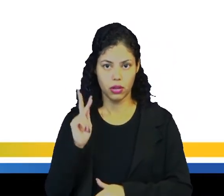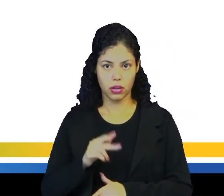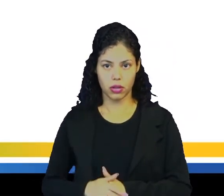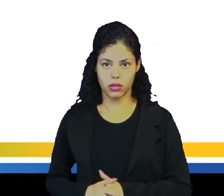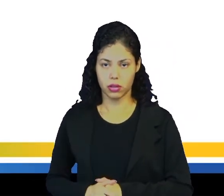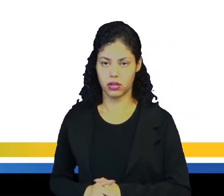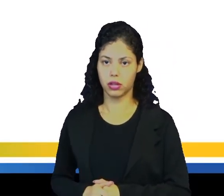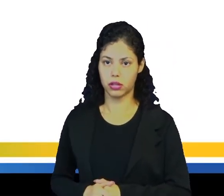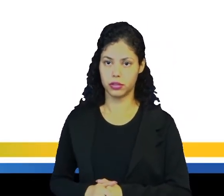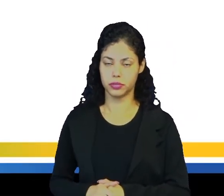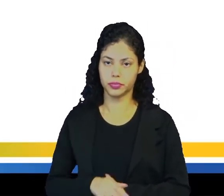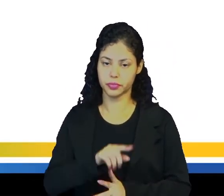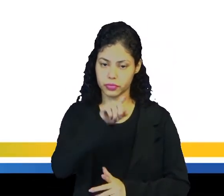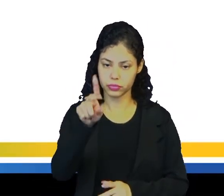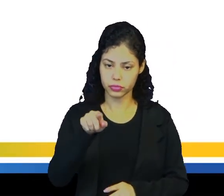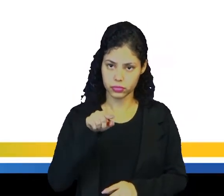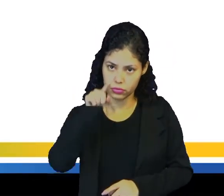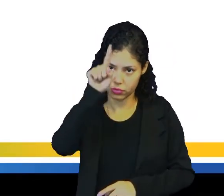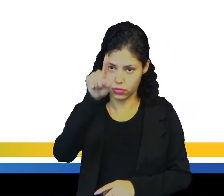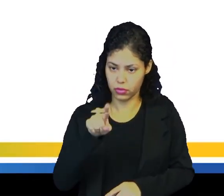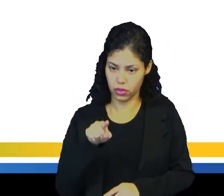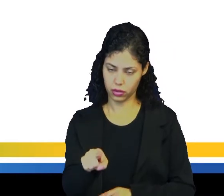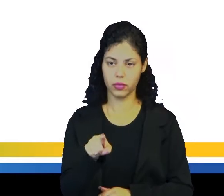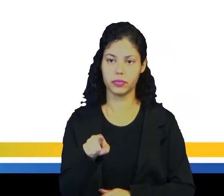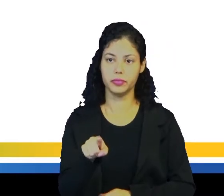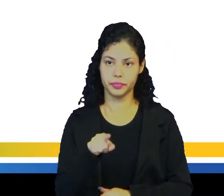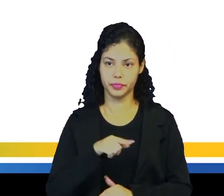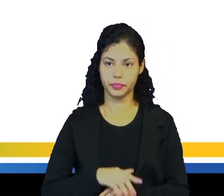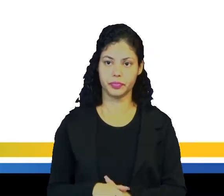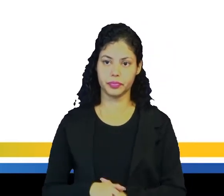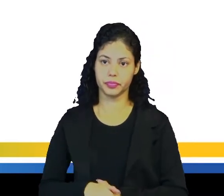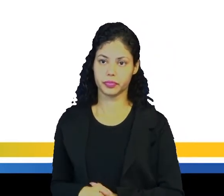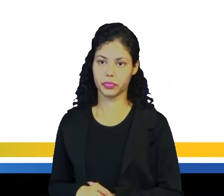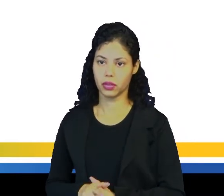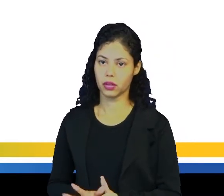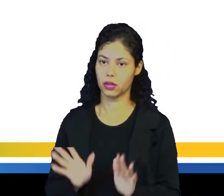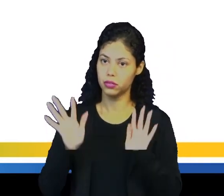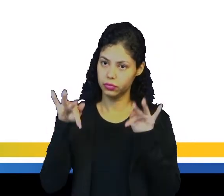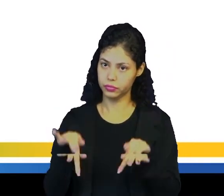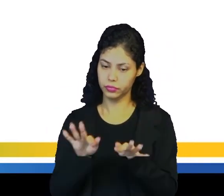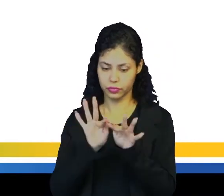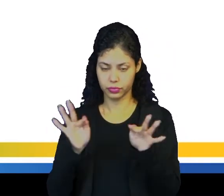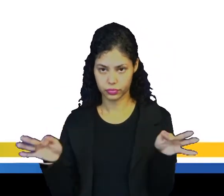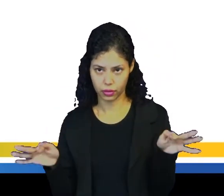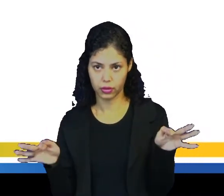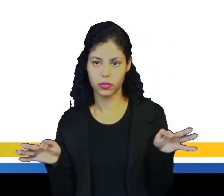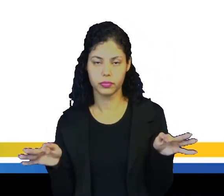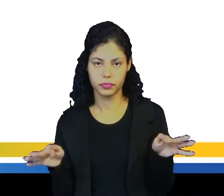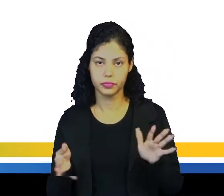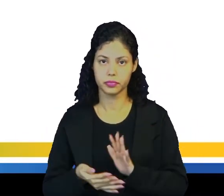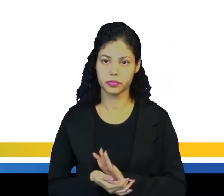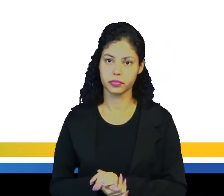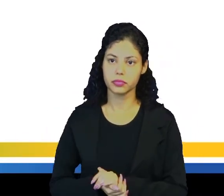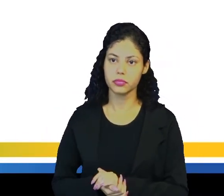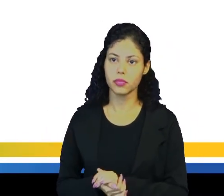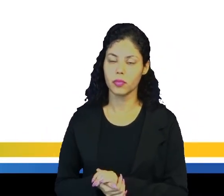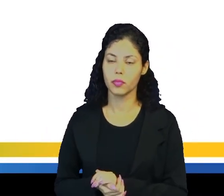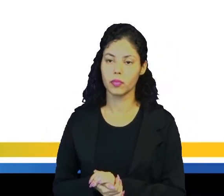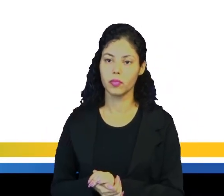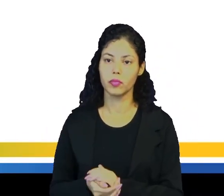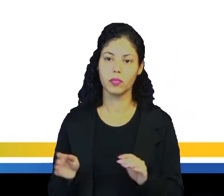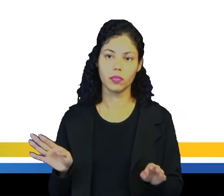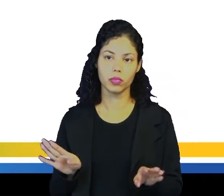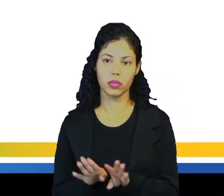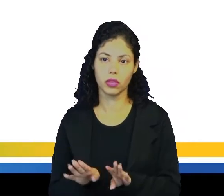O ponto de exclamação, ele indica o final de uma oração, né, exclamativa,